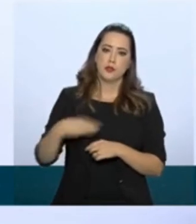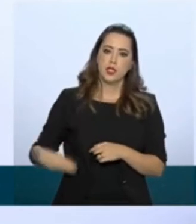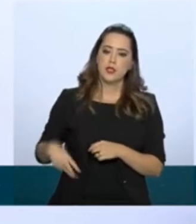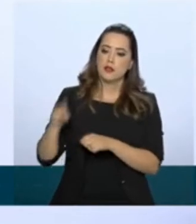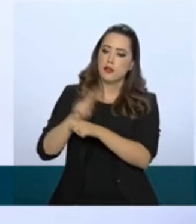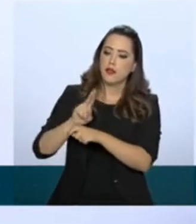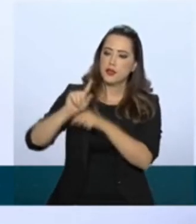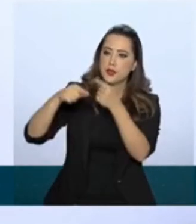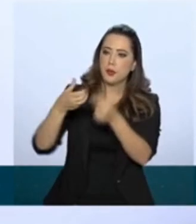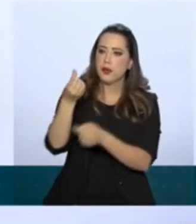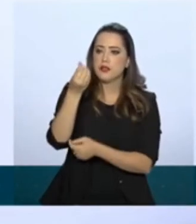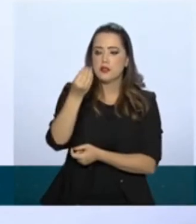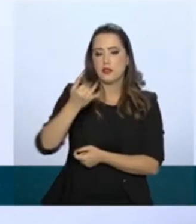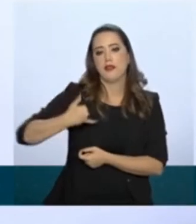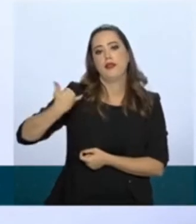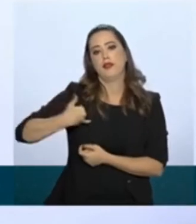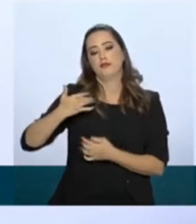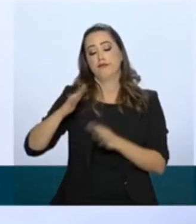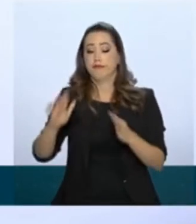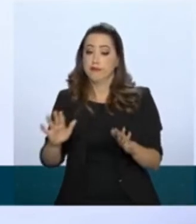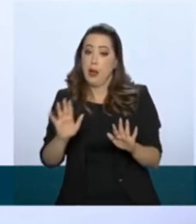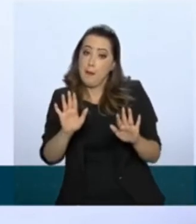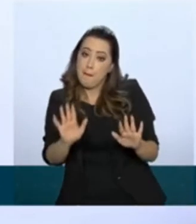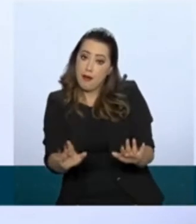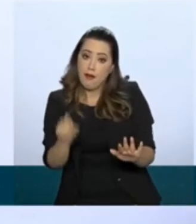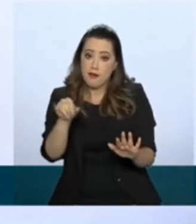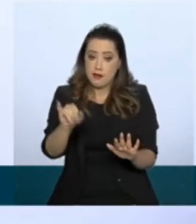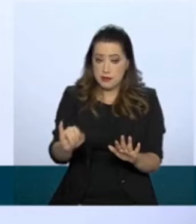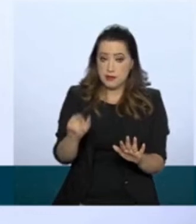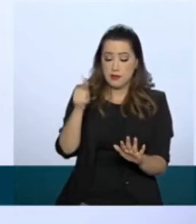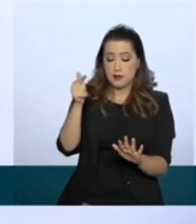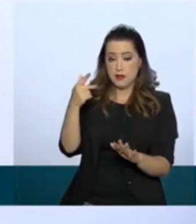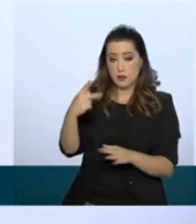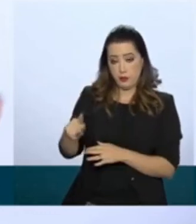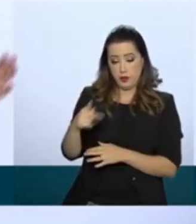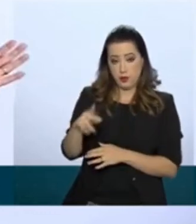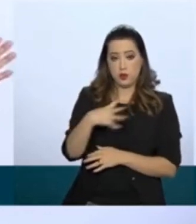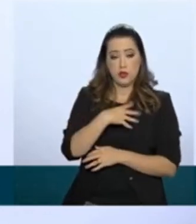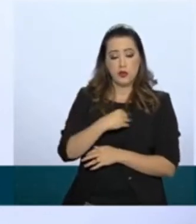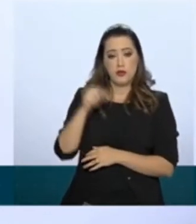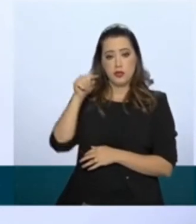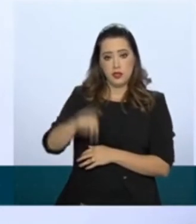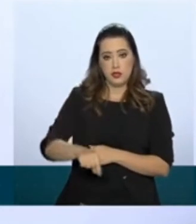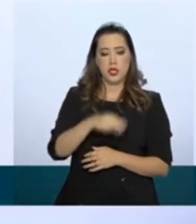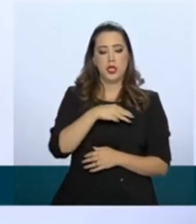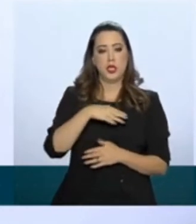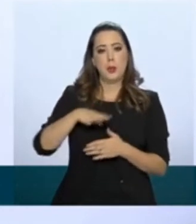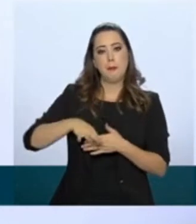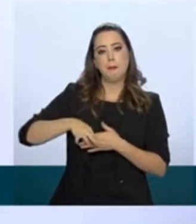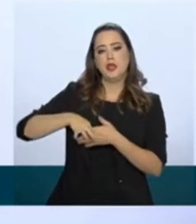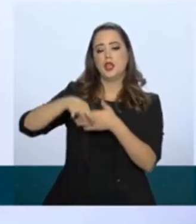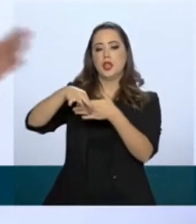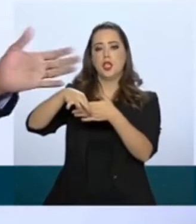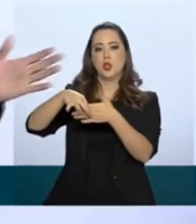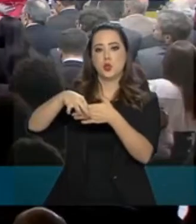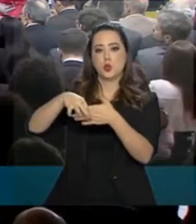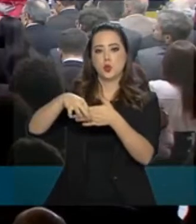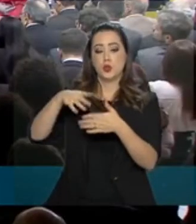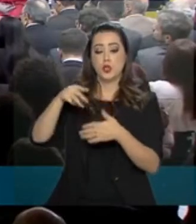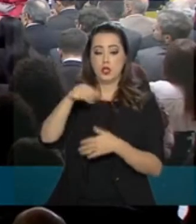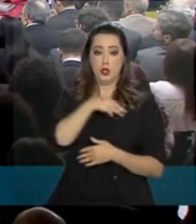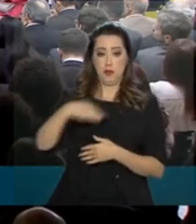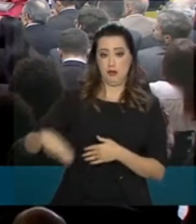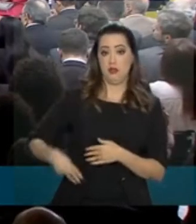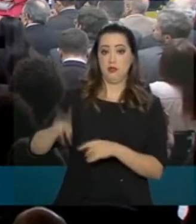Agora, se teu filho ministro da defesa que estaria comandando aqui o Ilks, o